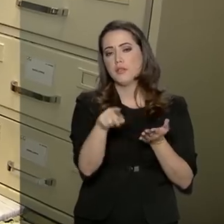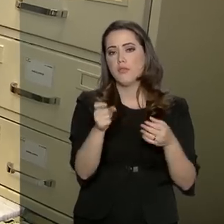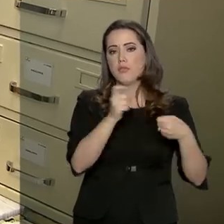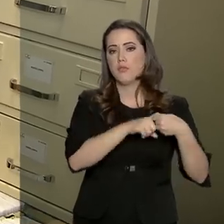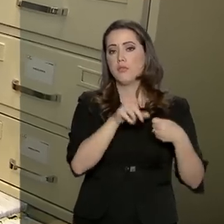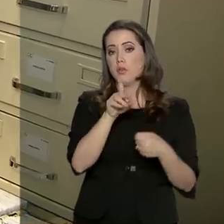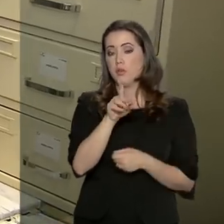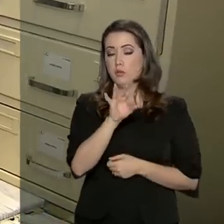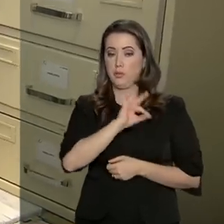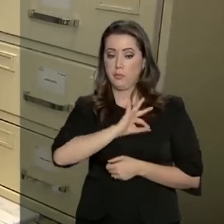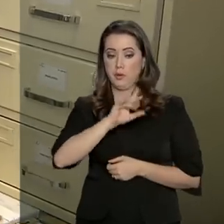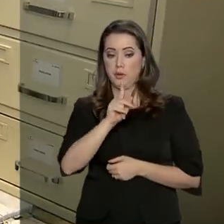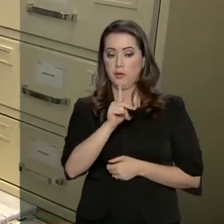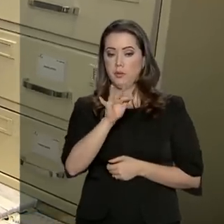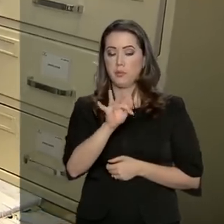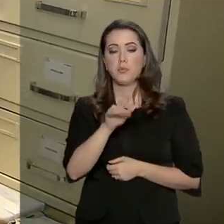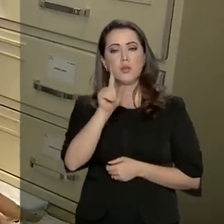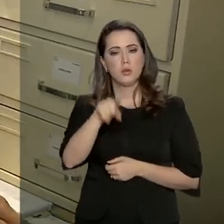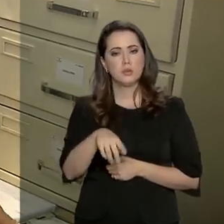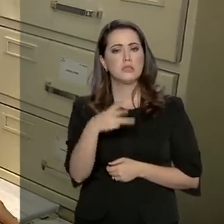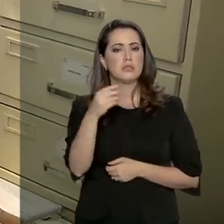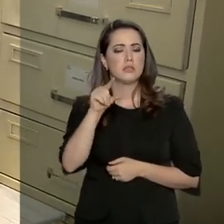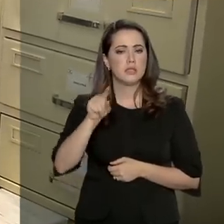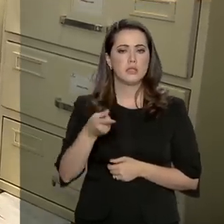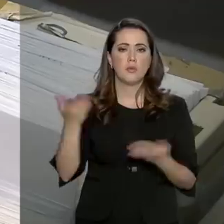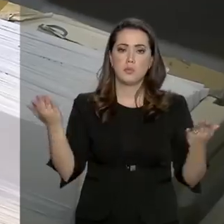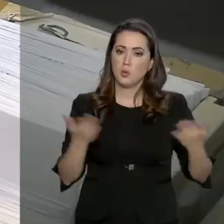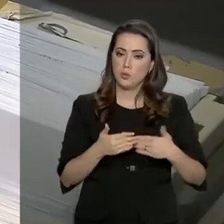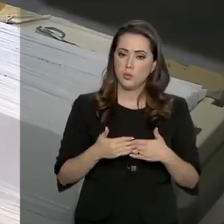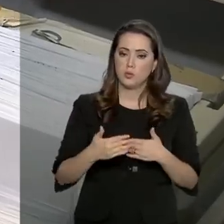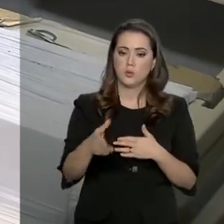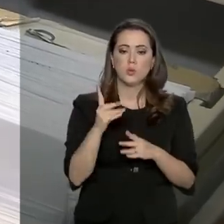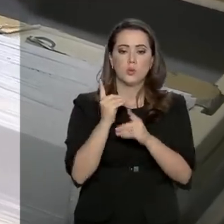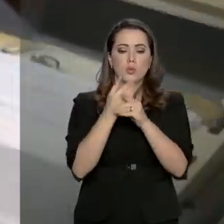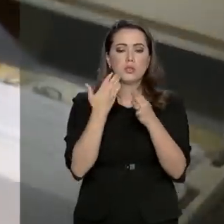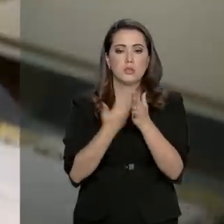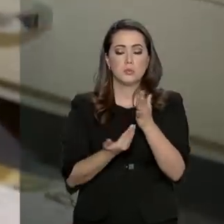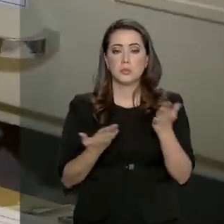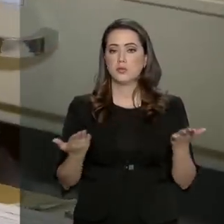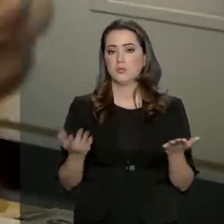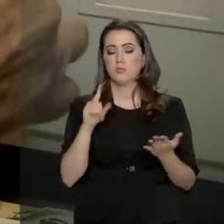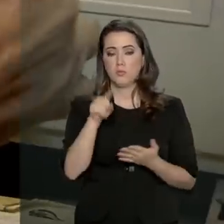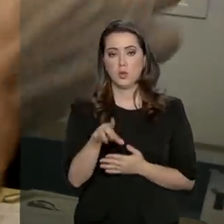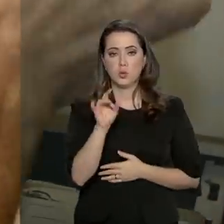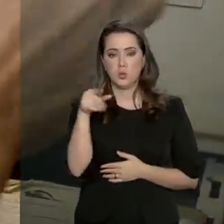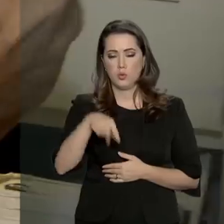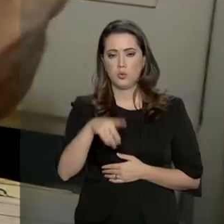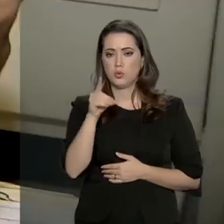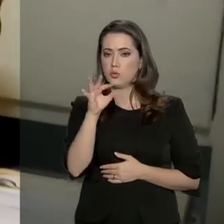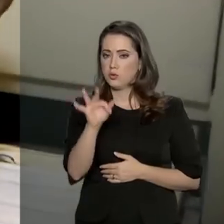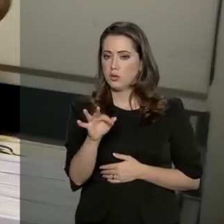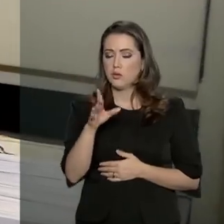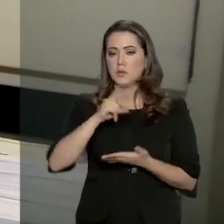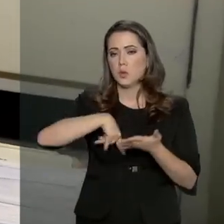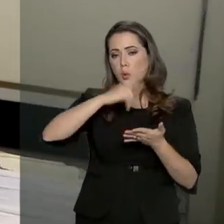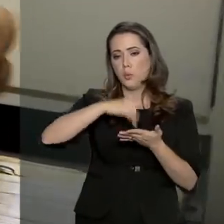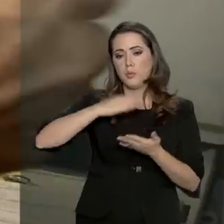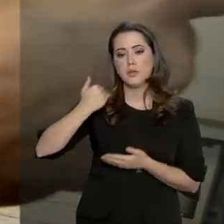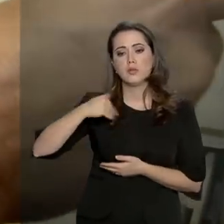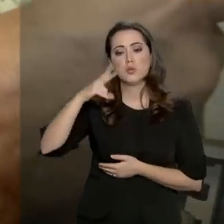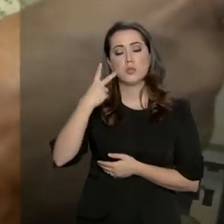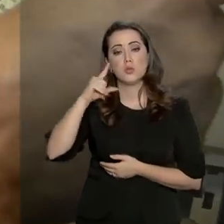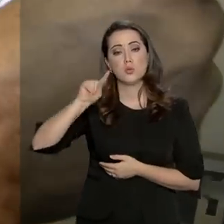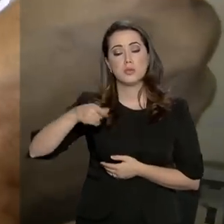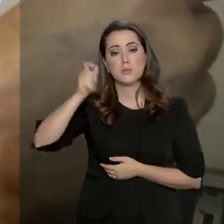Segundo os Correios, 30 mil documentos estão, neste momento, nos achados. Só hoje, no Distrito Federal, documentos de mais de